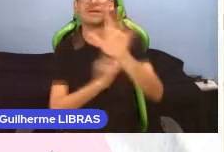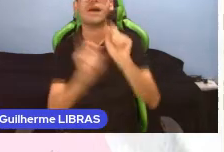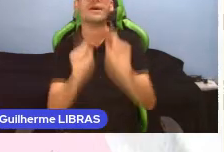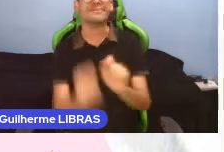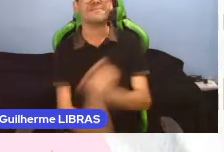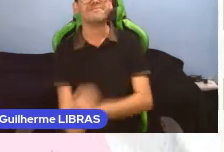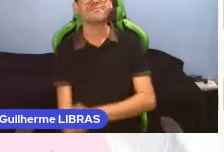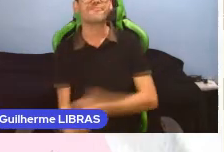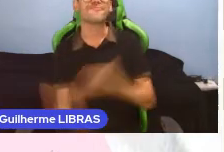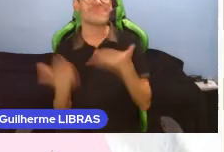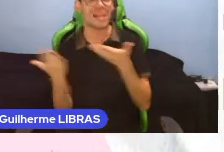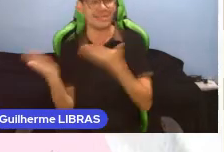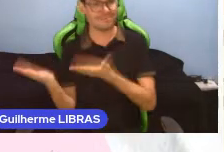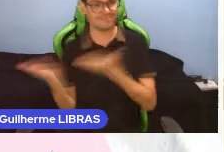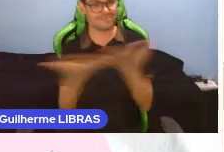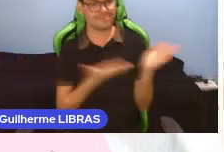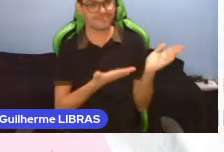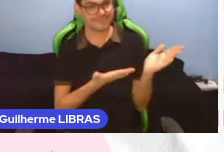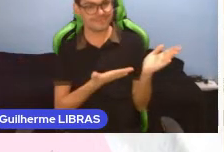.com.br